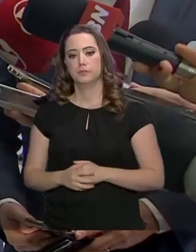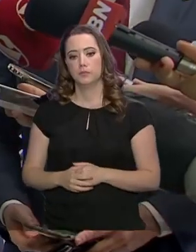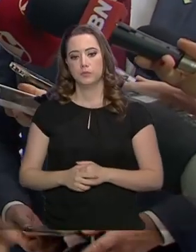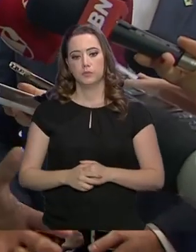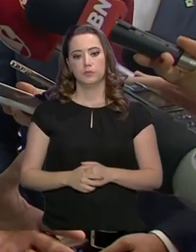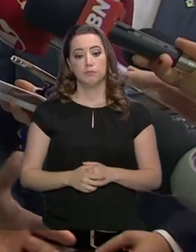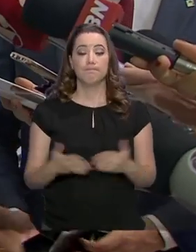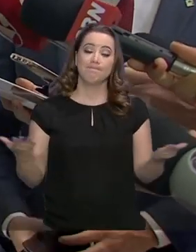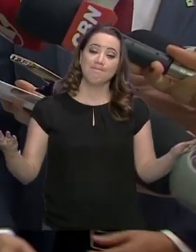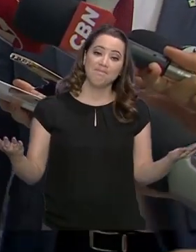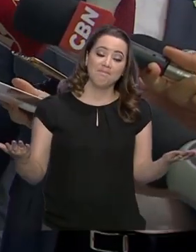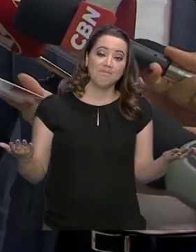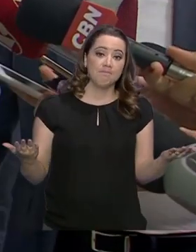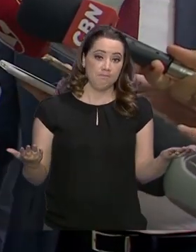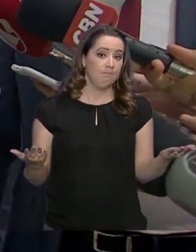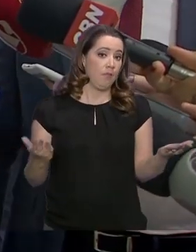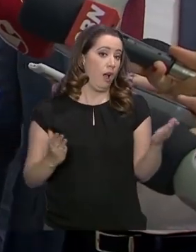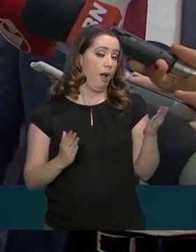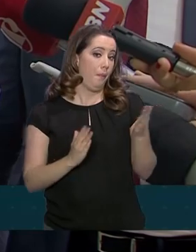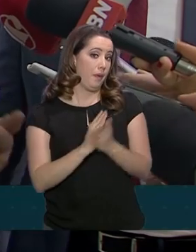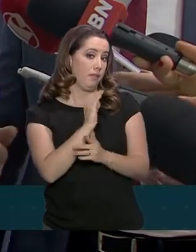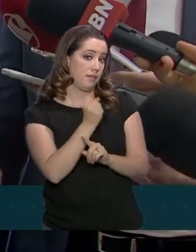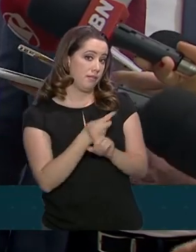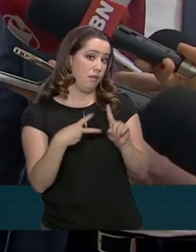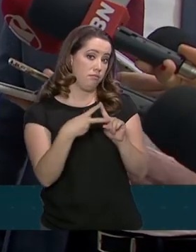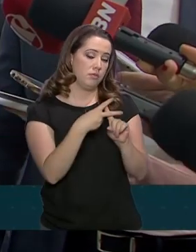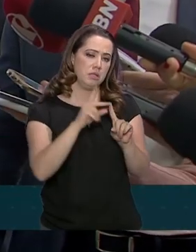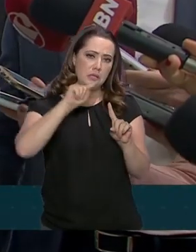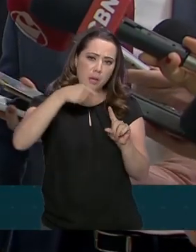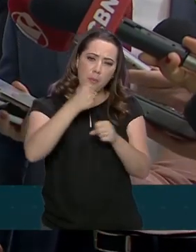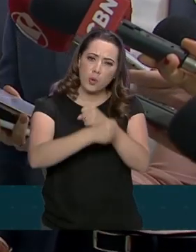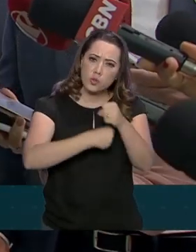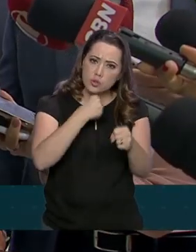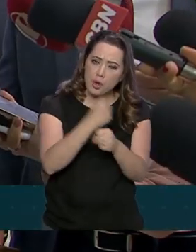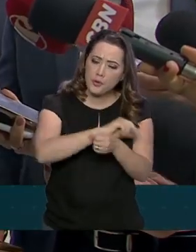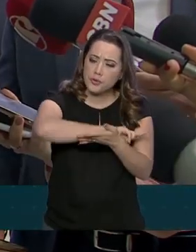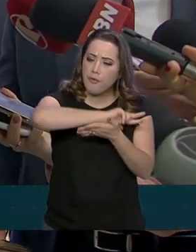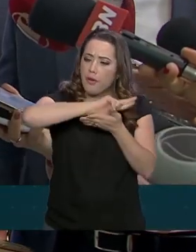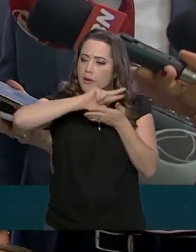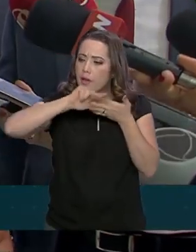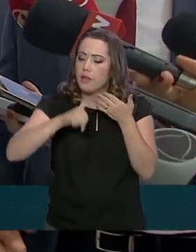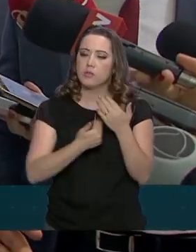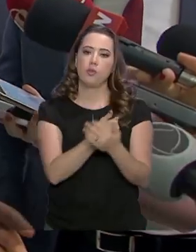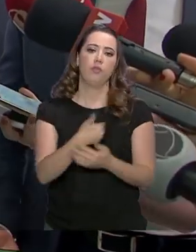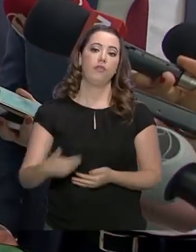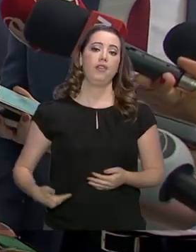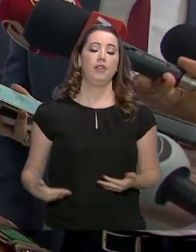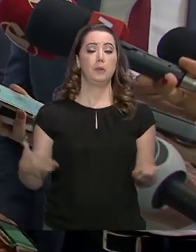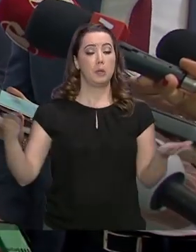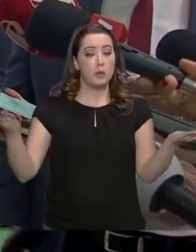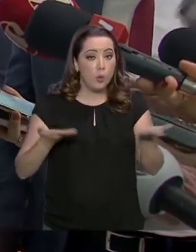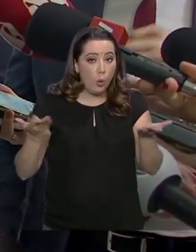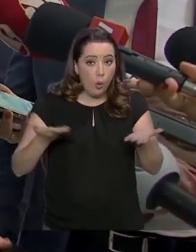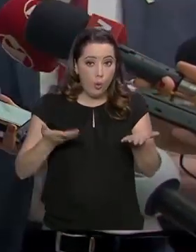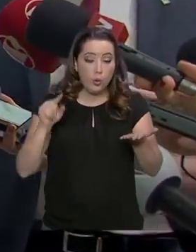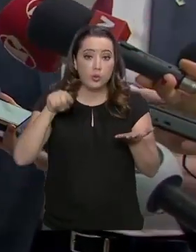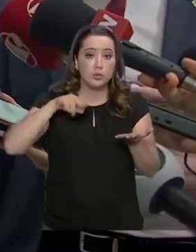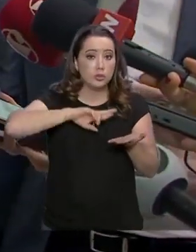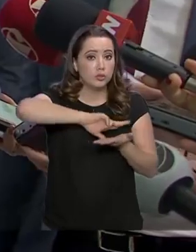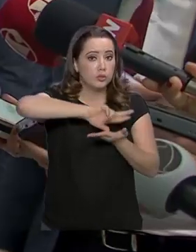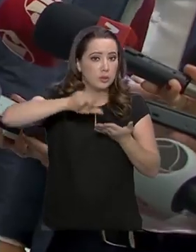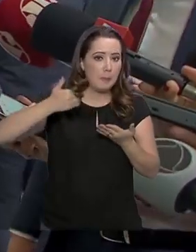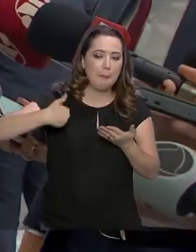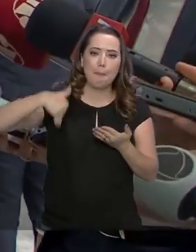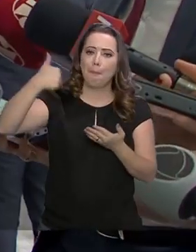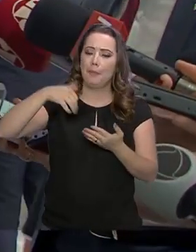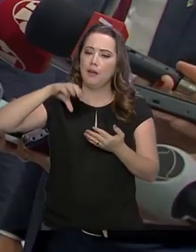A reforma foi aprovada depois de anos de vários governos e hoje, com vários destaques, mais de